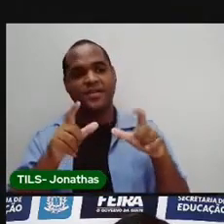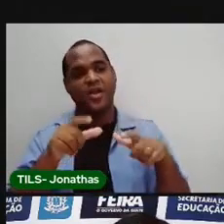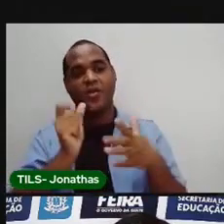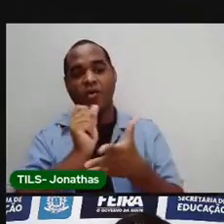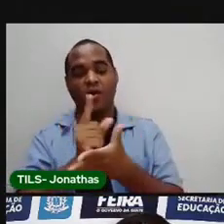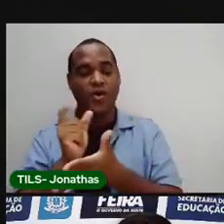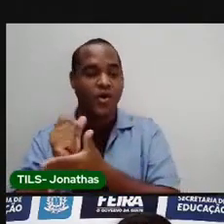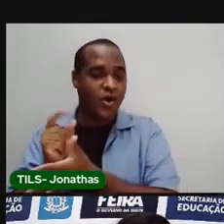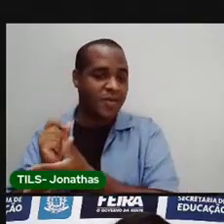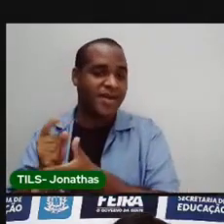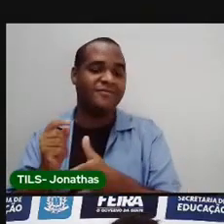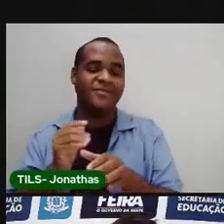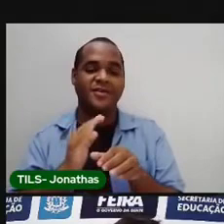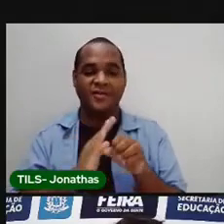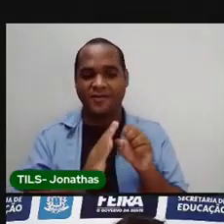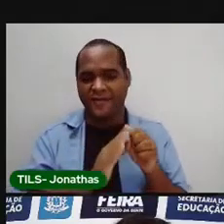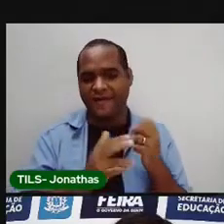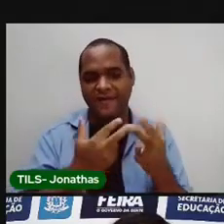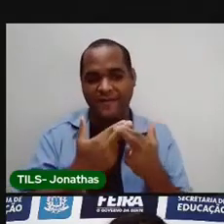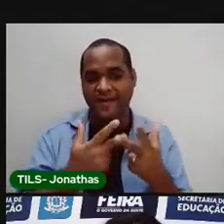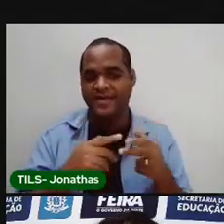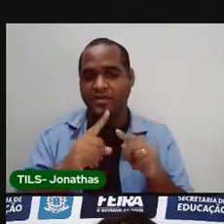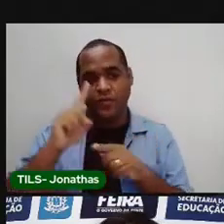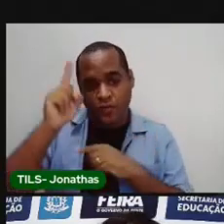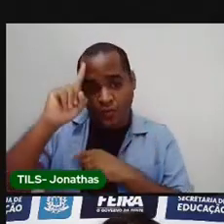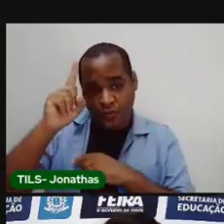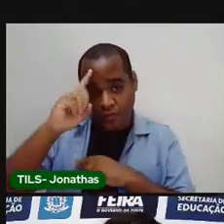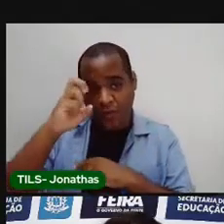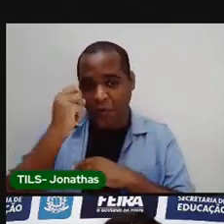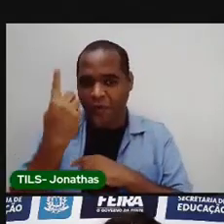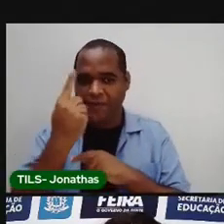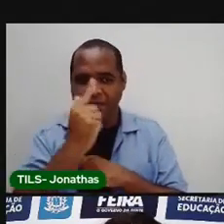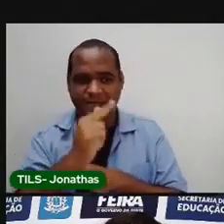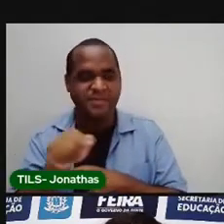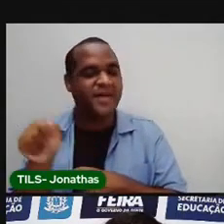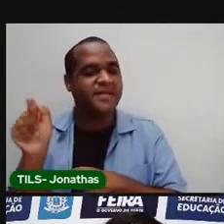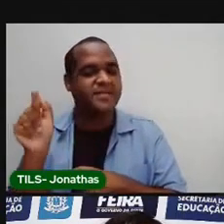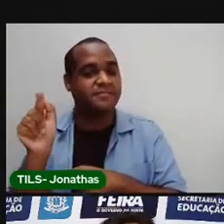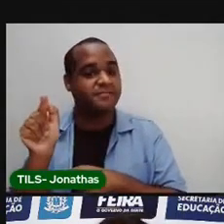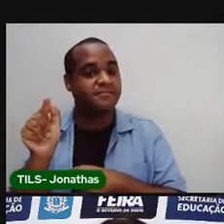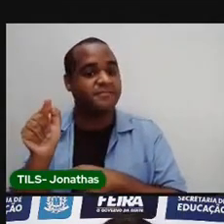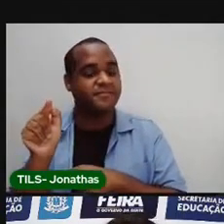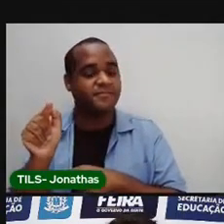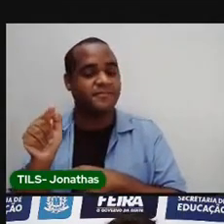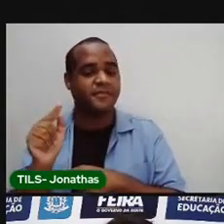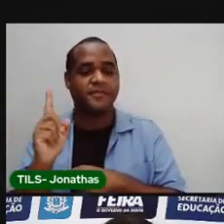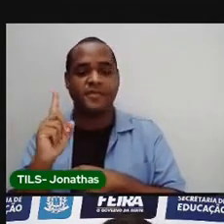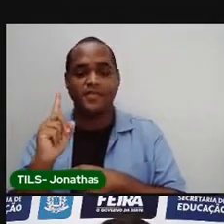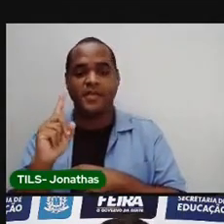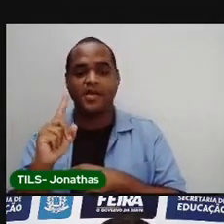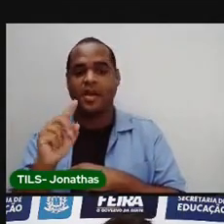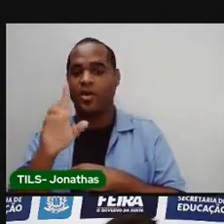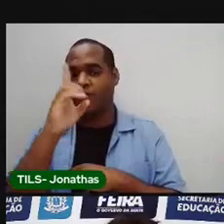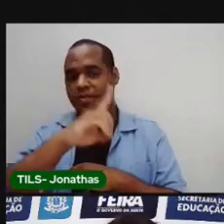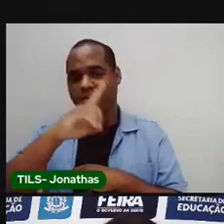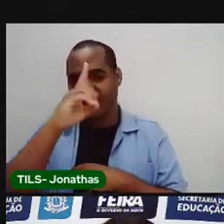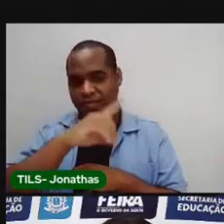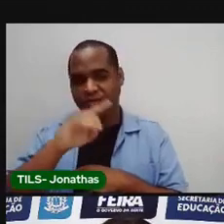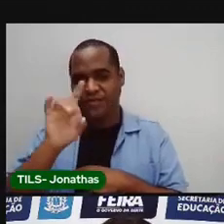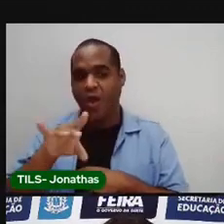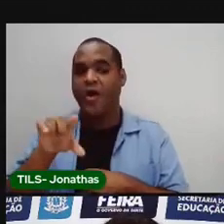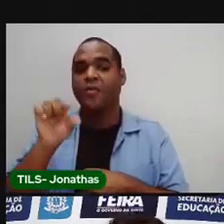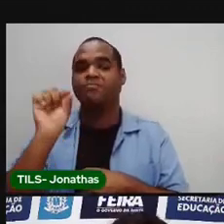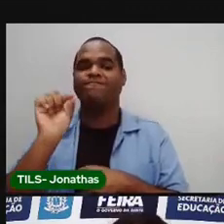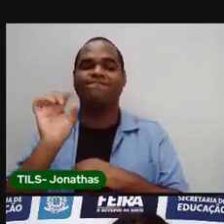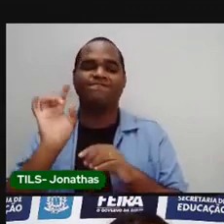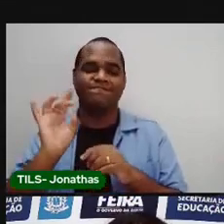verduras. A gente vai todos os dias e a gente vai uma vez por semana. Eu só fico no dia de domingo, que é o dia que eu